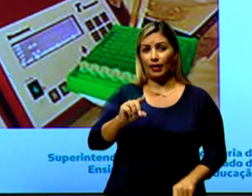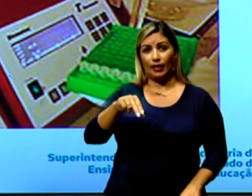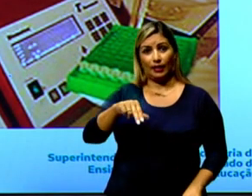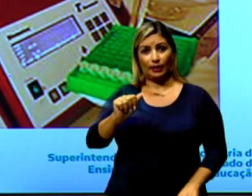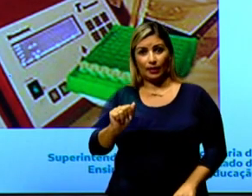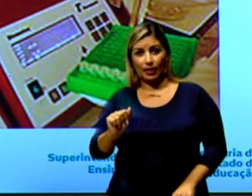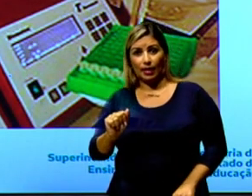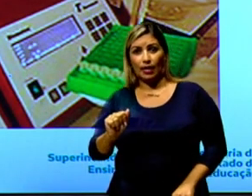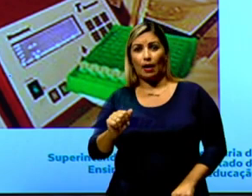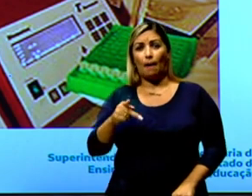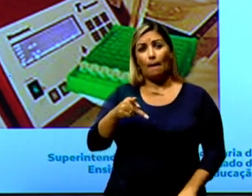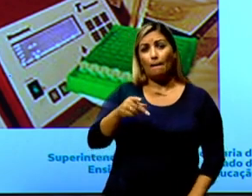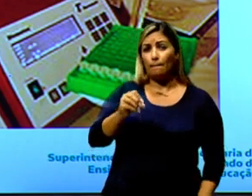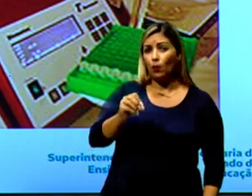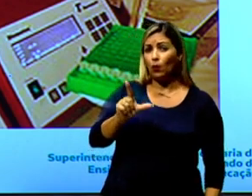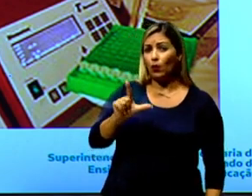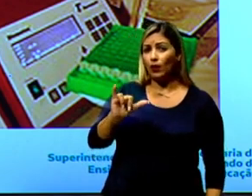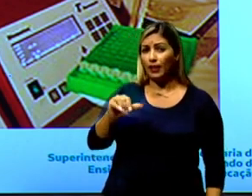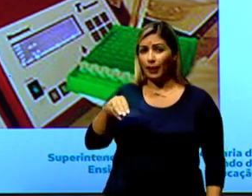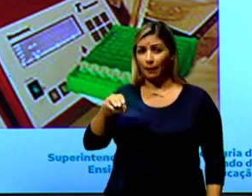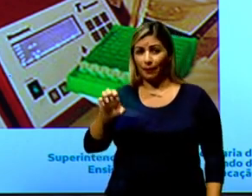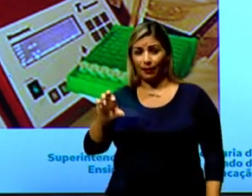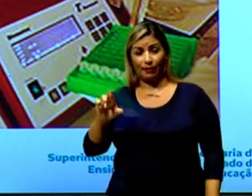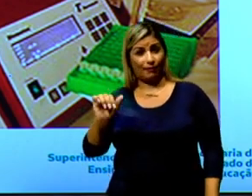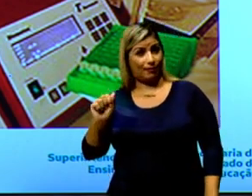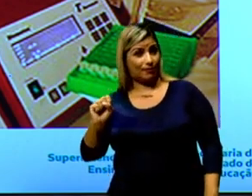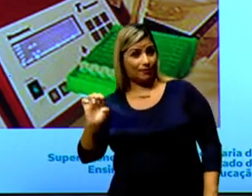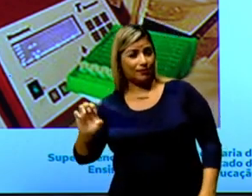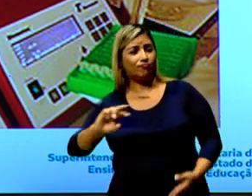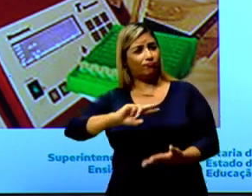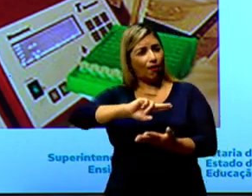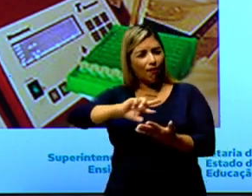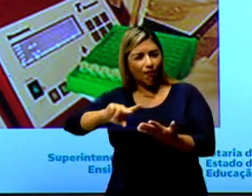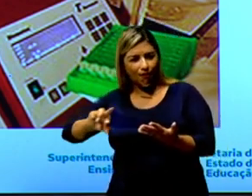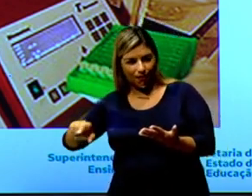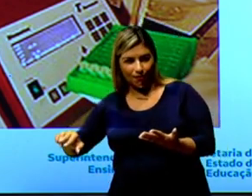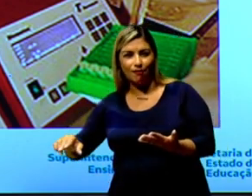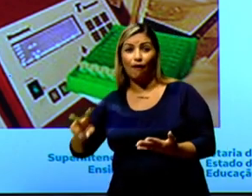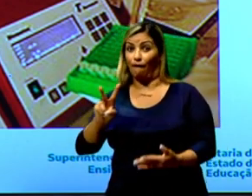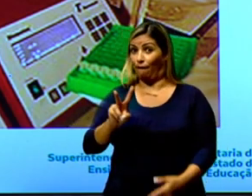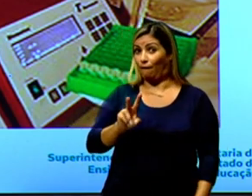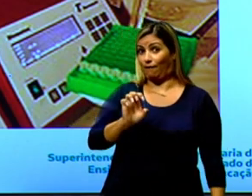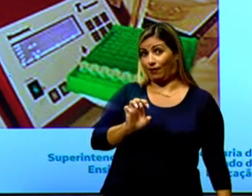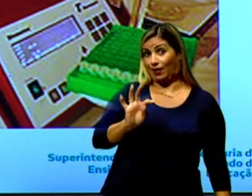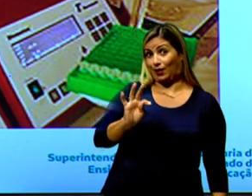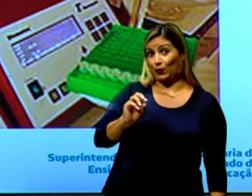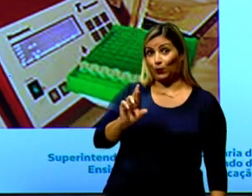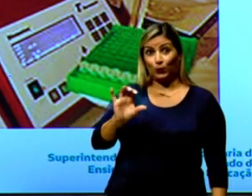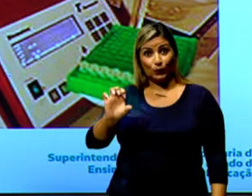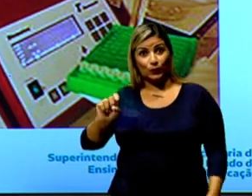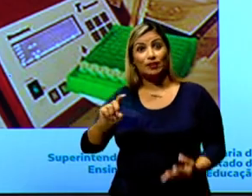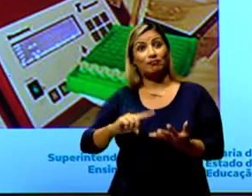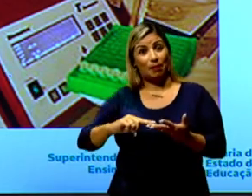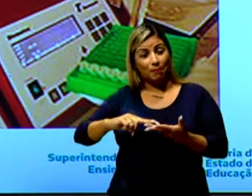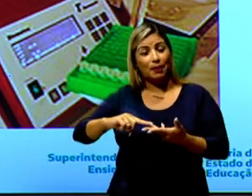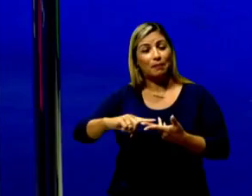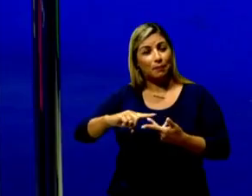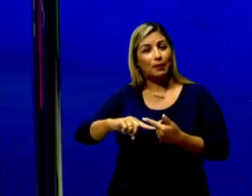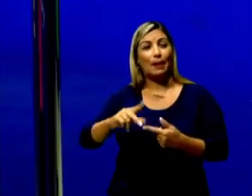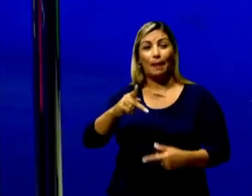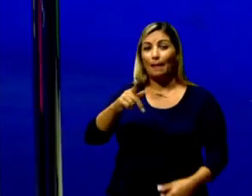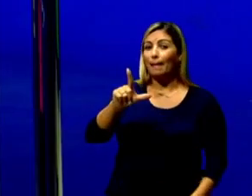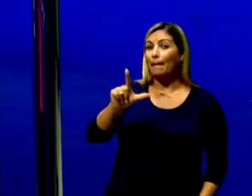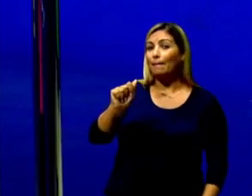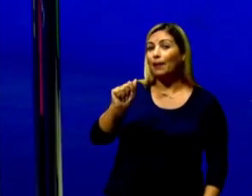DNA polimerase, a transcriptase reversa, além de vetores, que são os plasmídeos e os